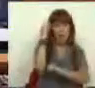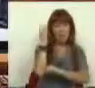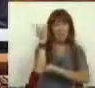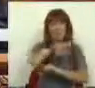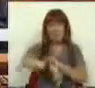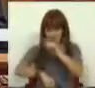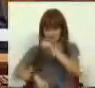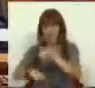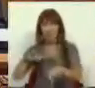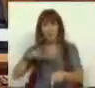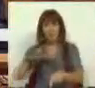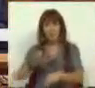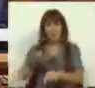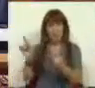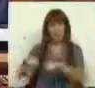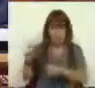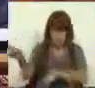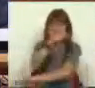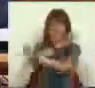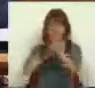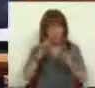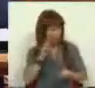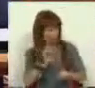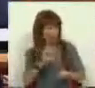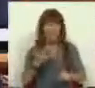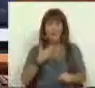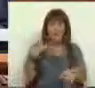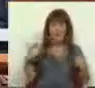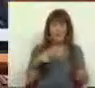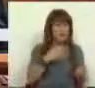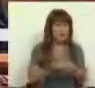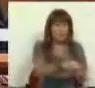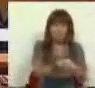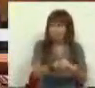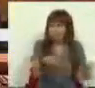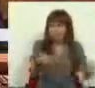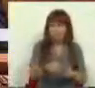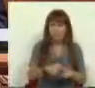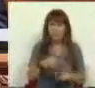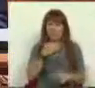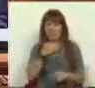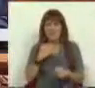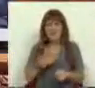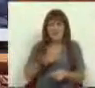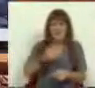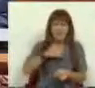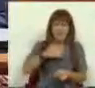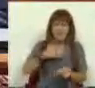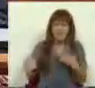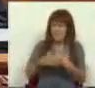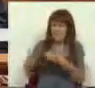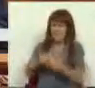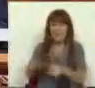autónoma da Madeira, quer no país e até mesmo pela Europa. Com dívidas aos fornecedores, com as falências às empresas